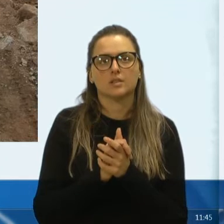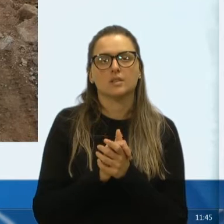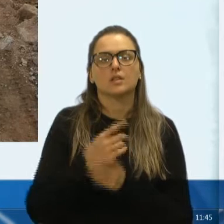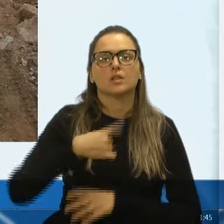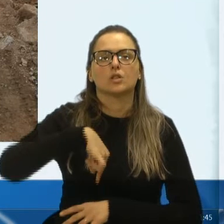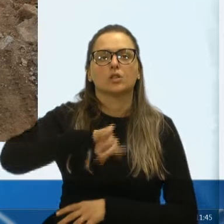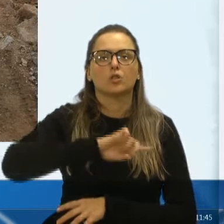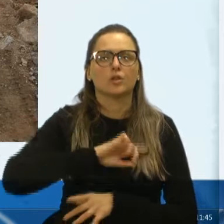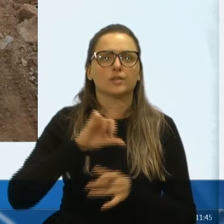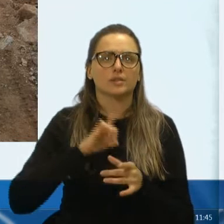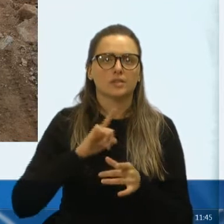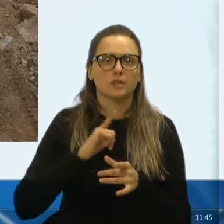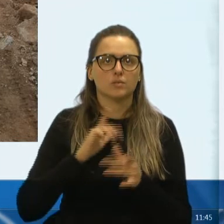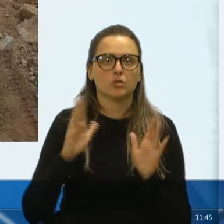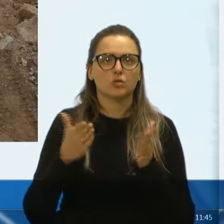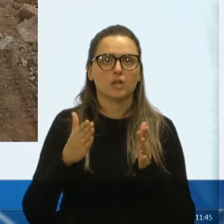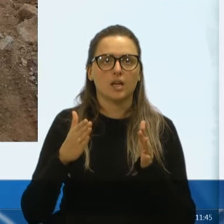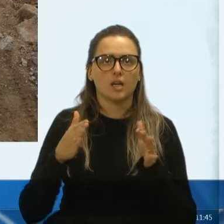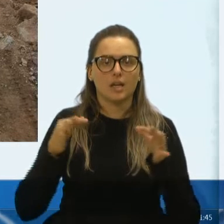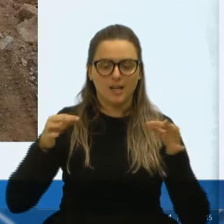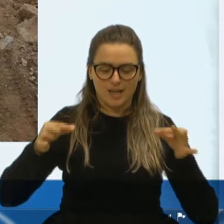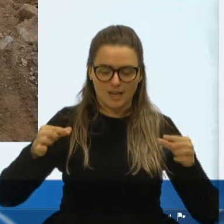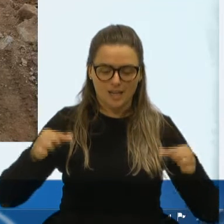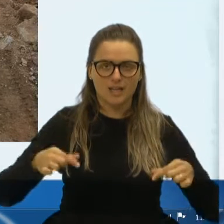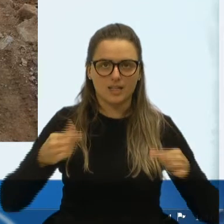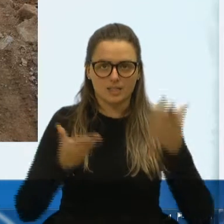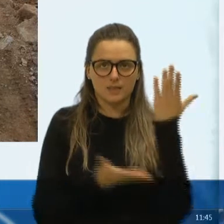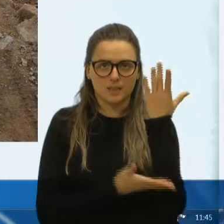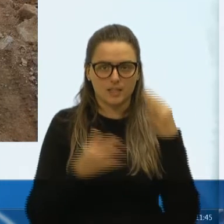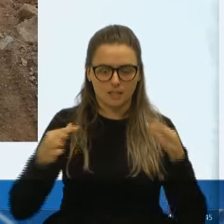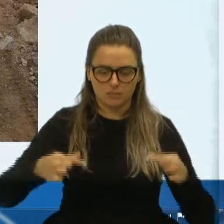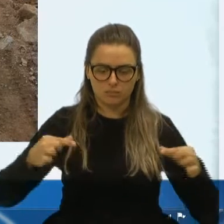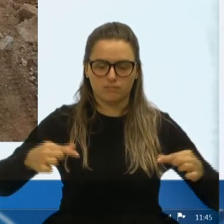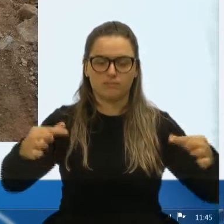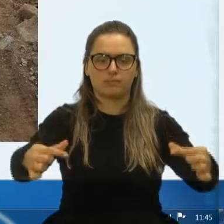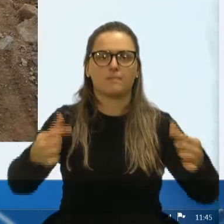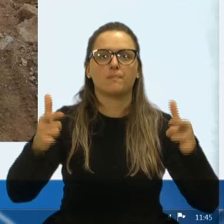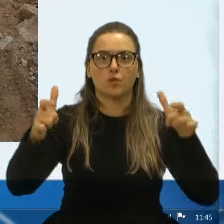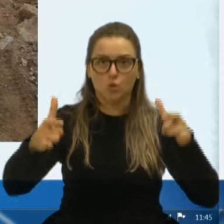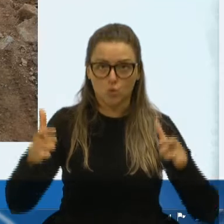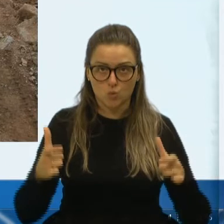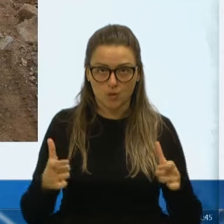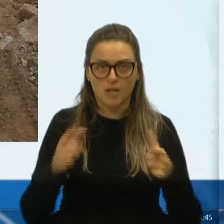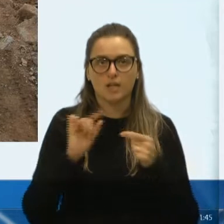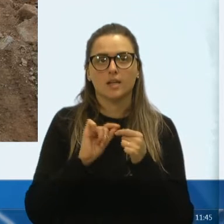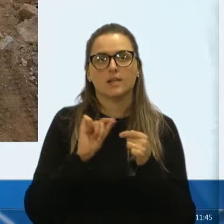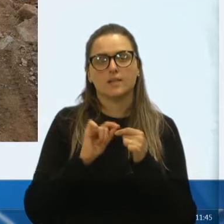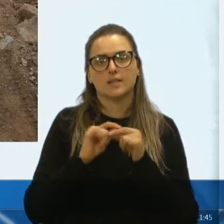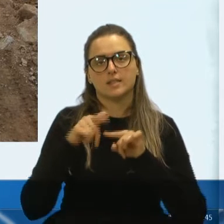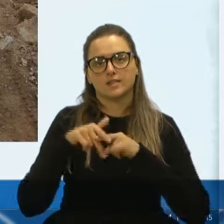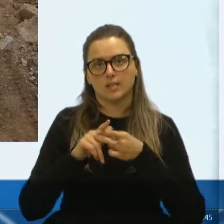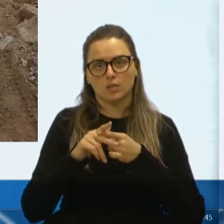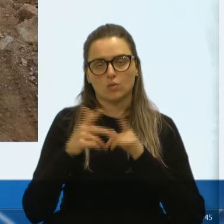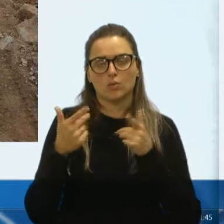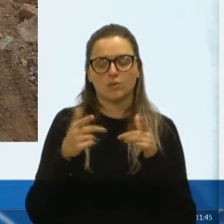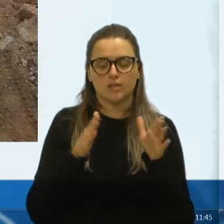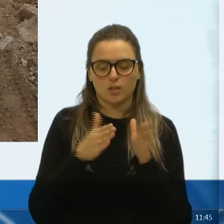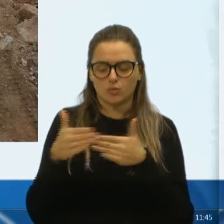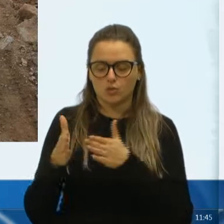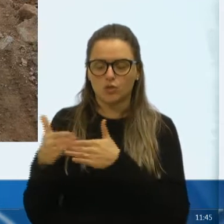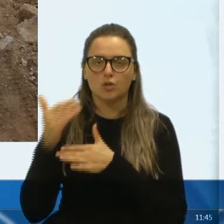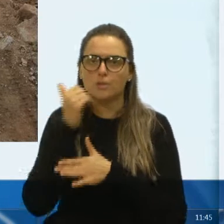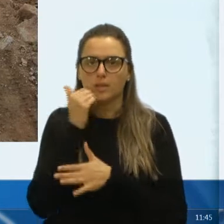nós temos ali as estaquinhas, já toda uma demarcada rua, onde eles estão encaminhando, fazendo o calçamento, então,